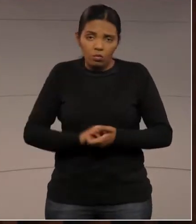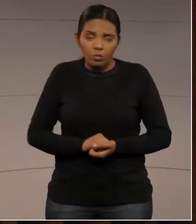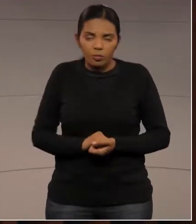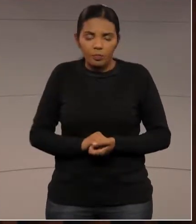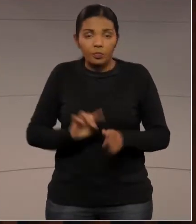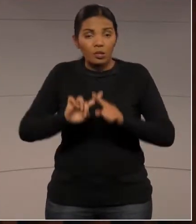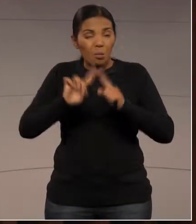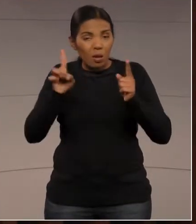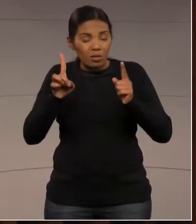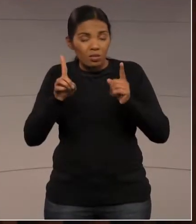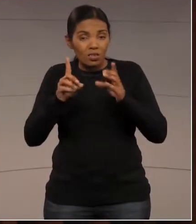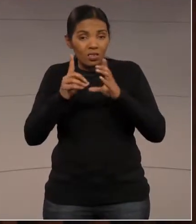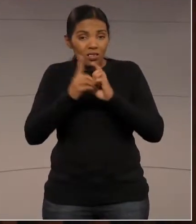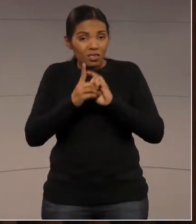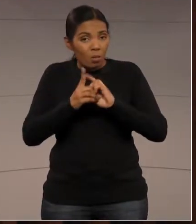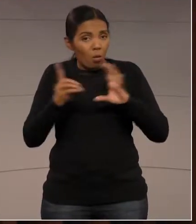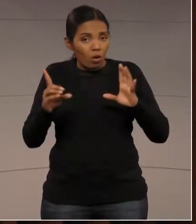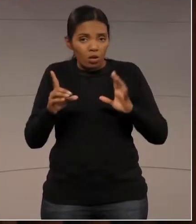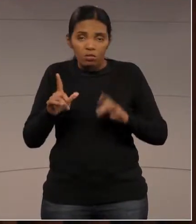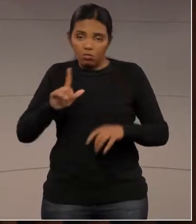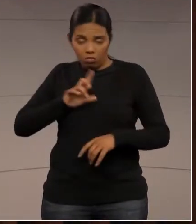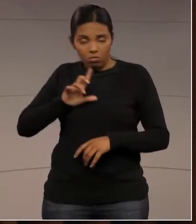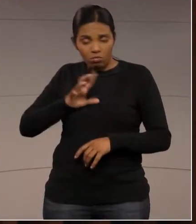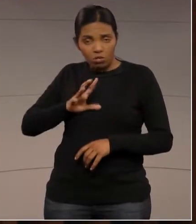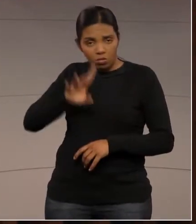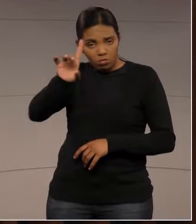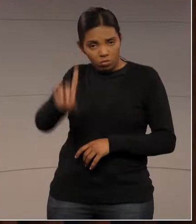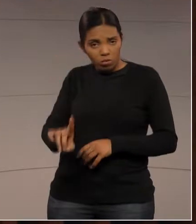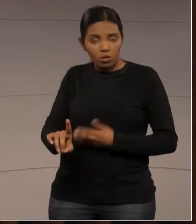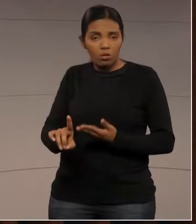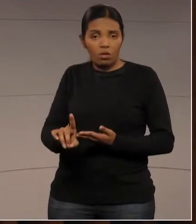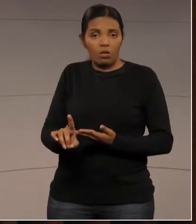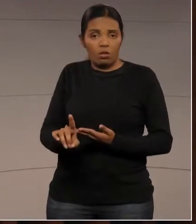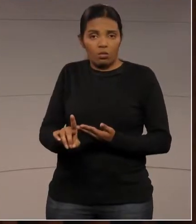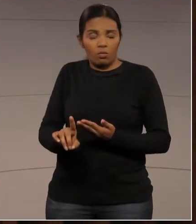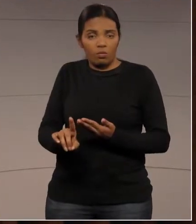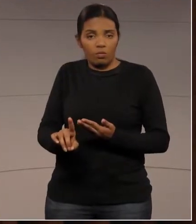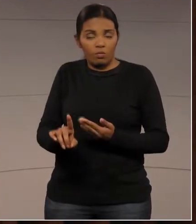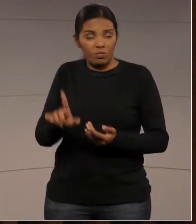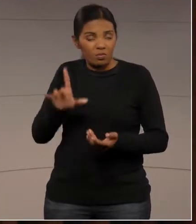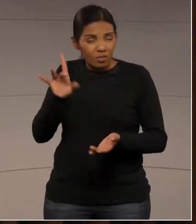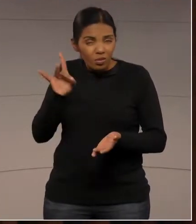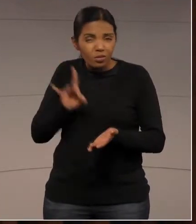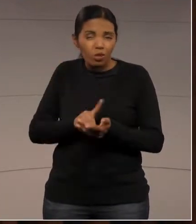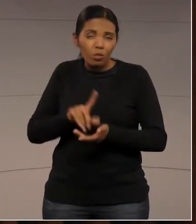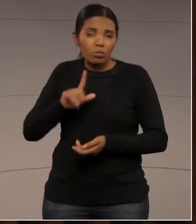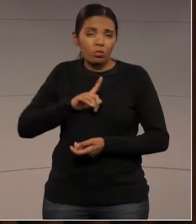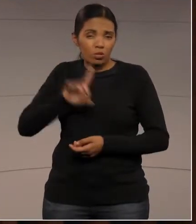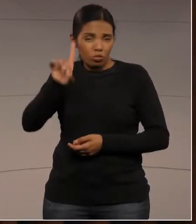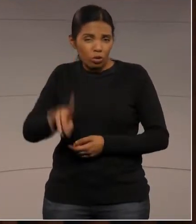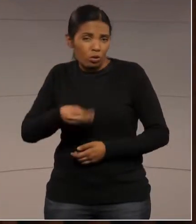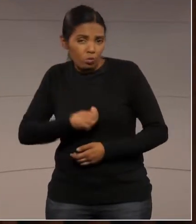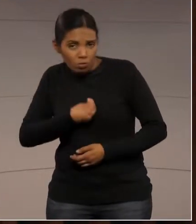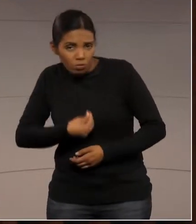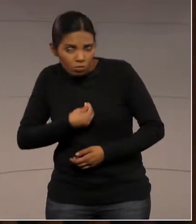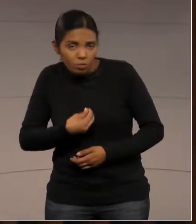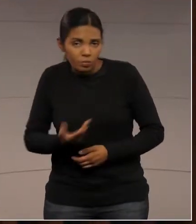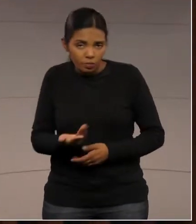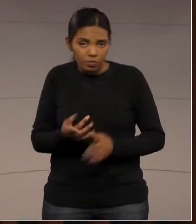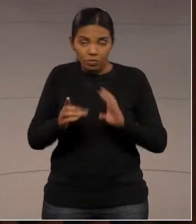é a democracia que garante direitos, é a democracia que garante vida, é a